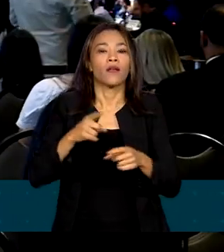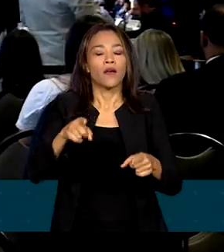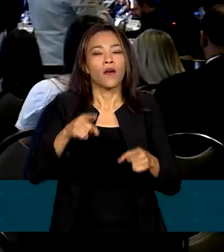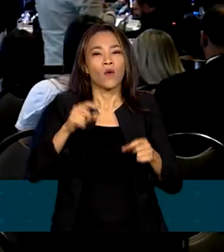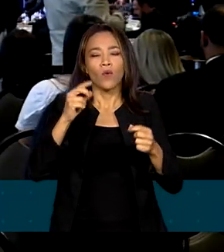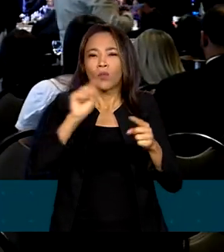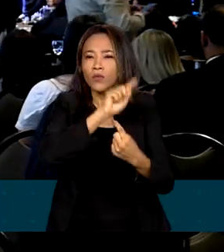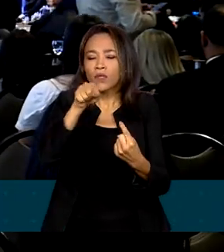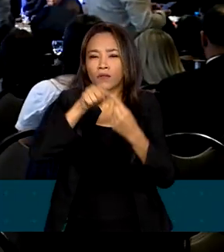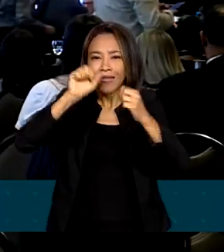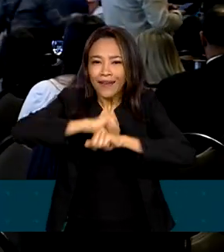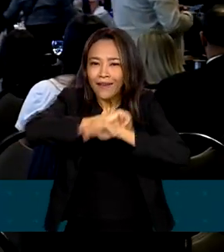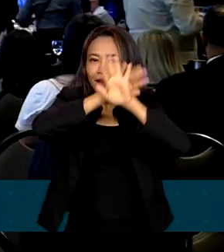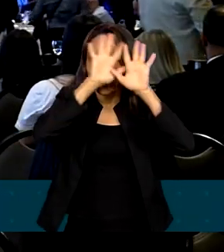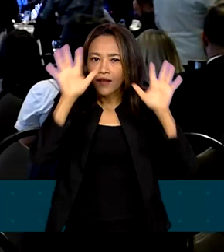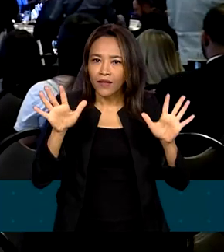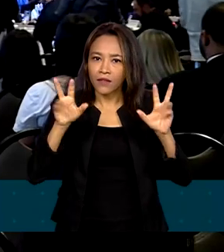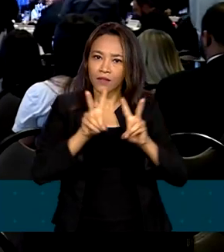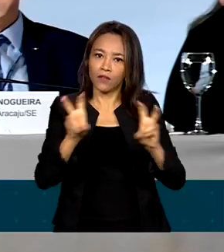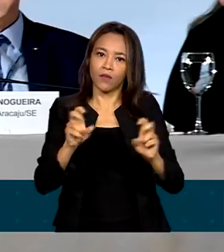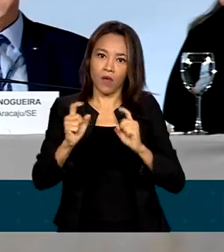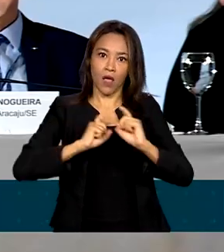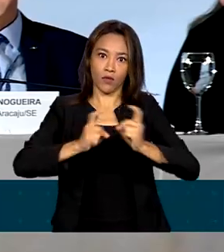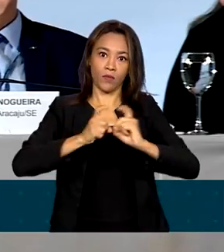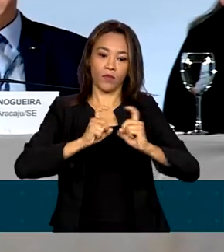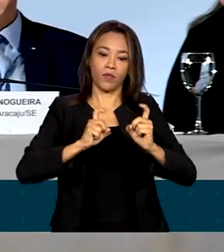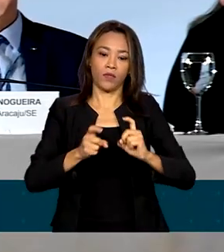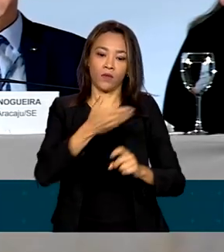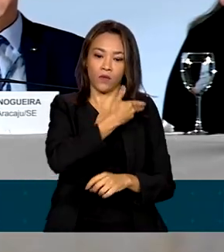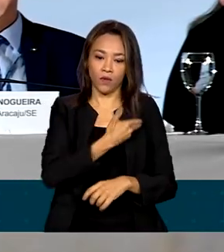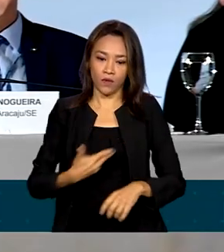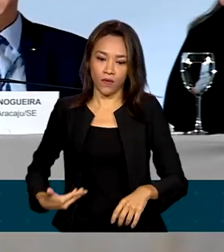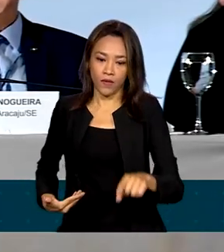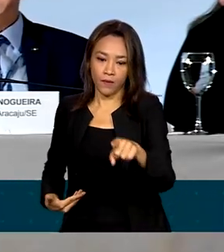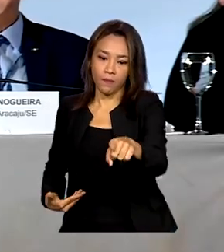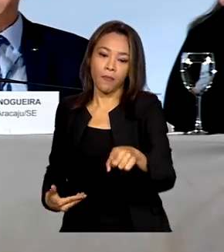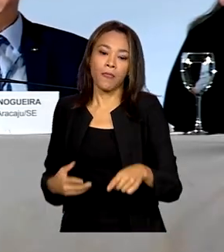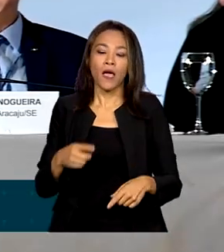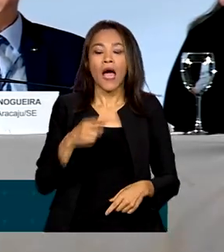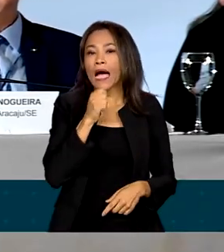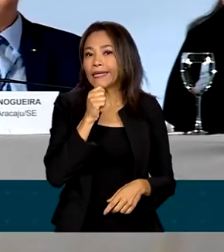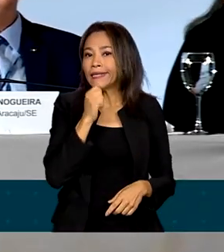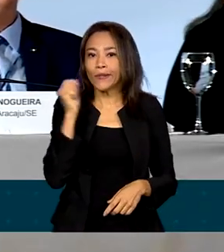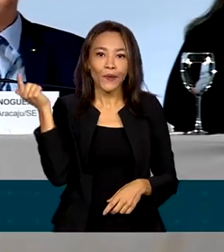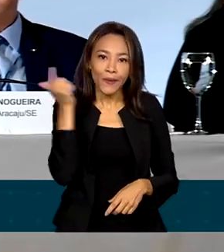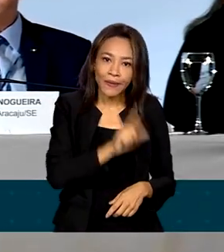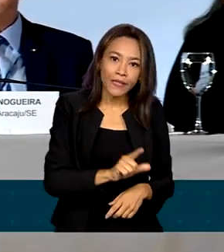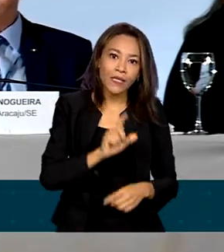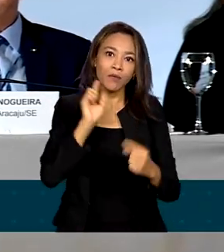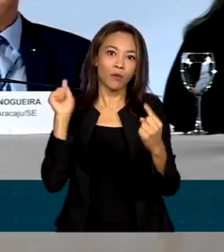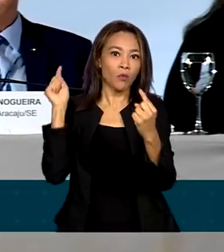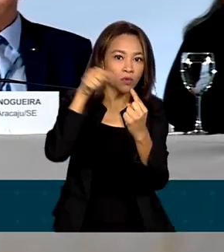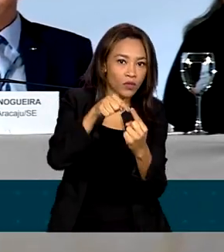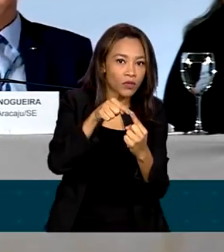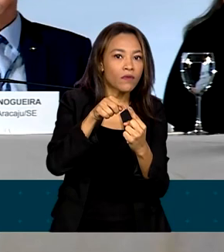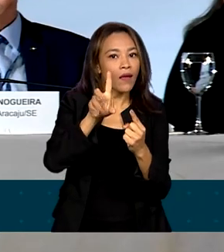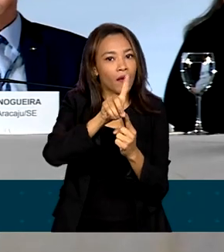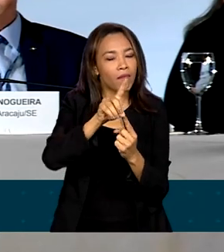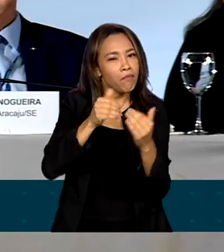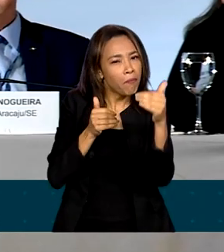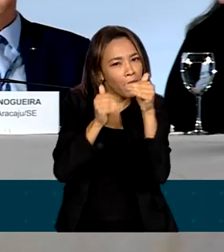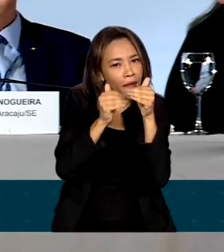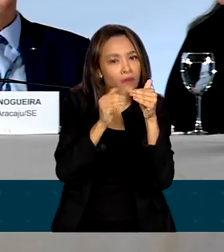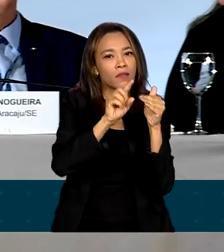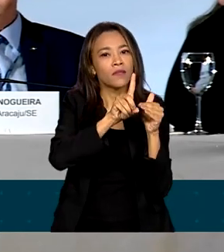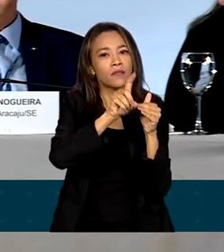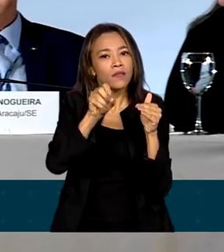e eficiência à gestão pública. A gente ainda não chegou ao ideal, que seria mais próximo de 100%. E a nossa